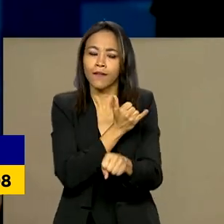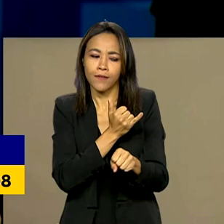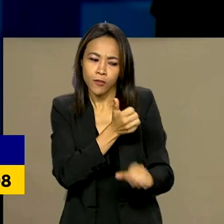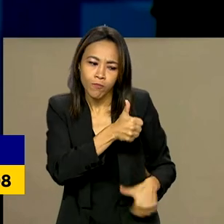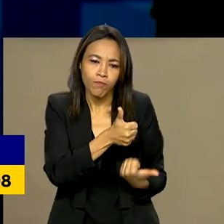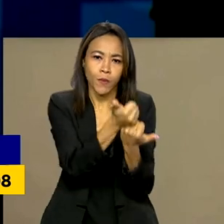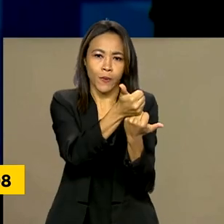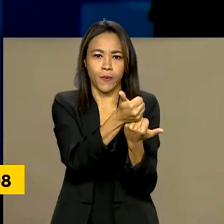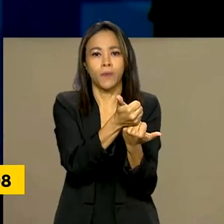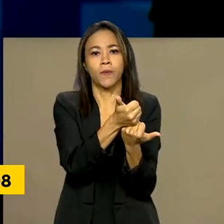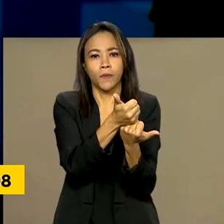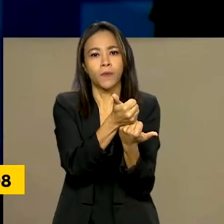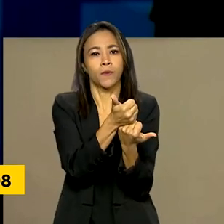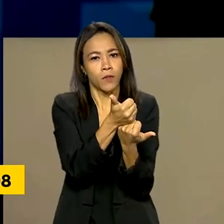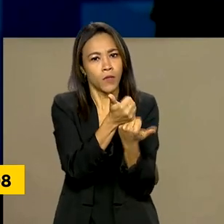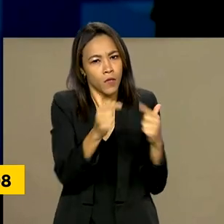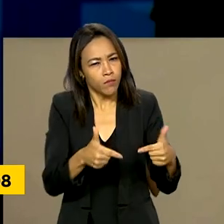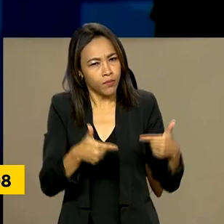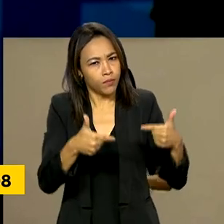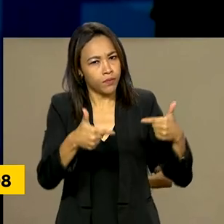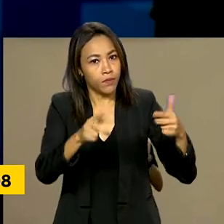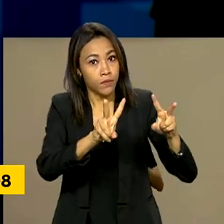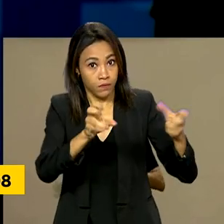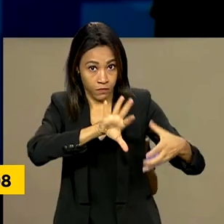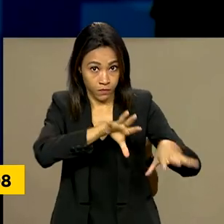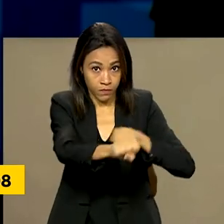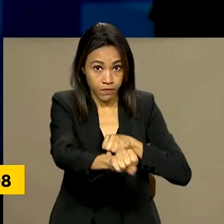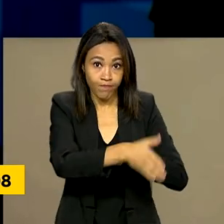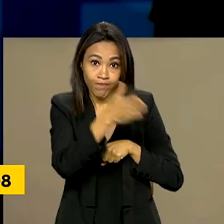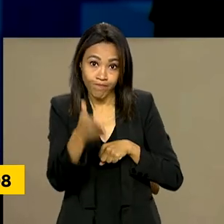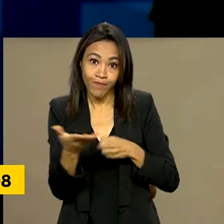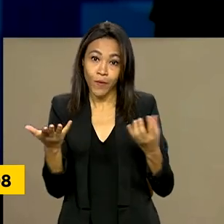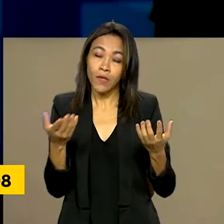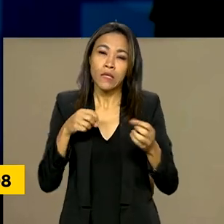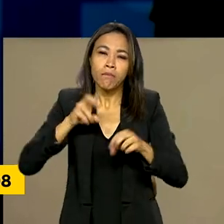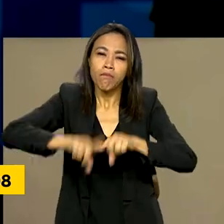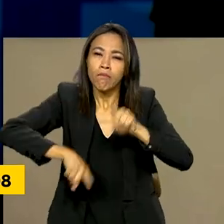fortalecimento na questão da formação, na qualificação, de material didático. Então, vamos